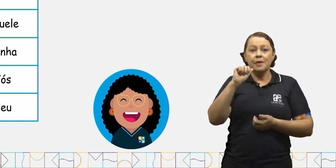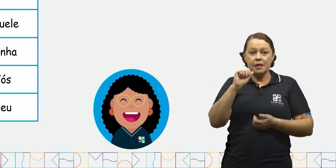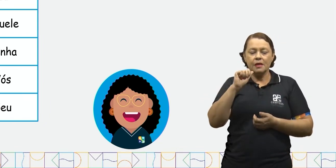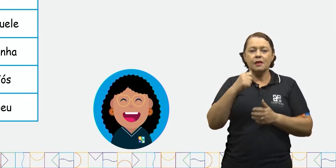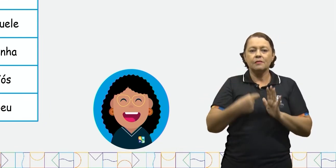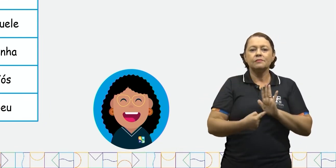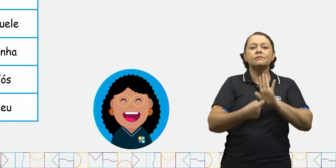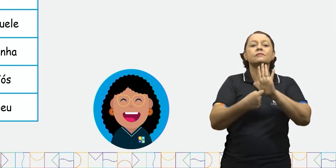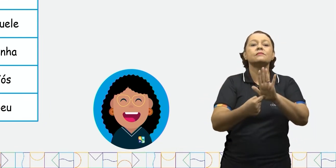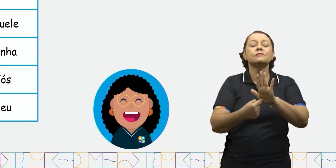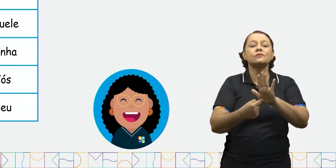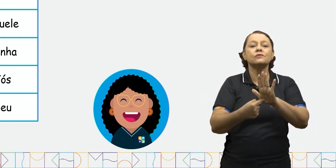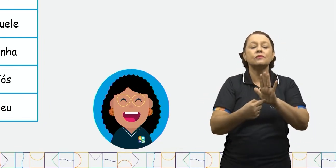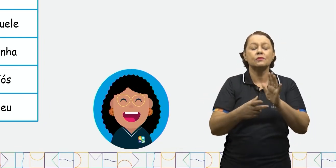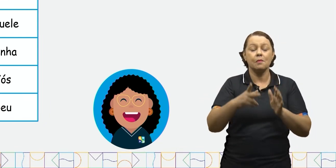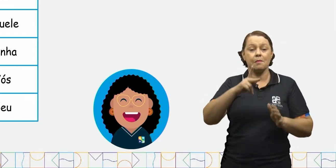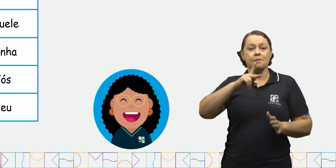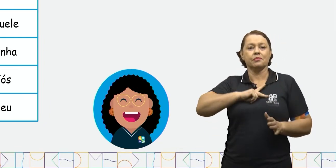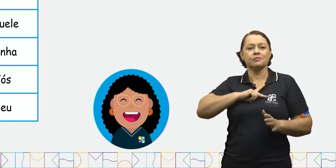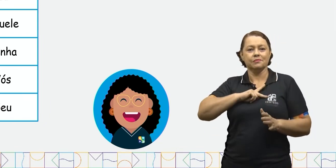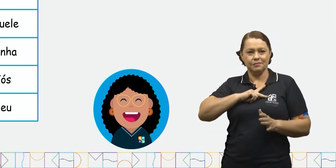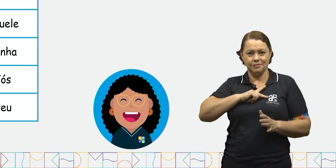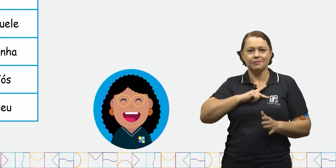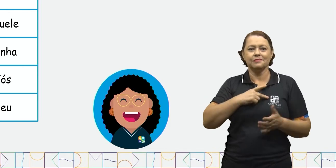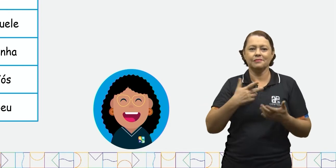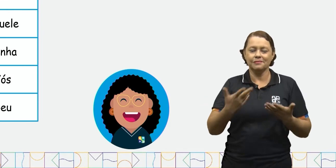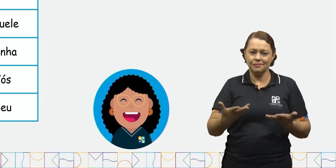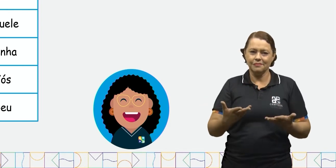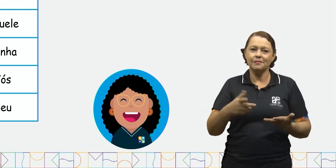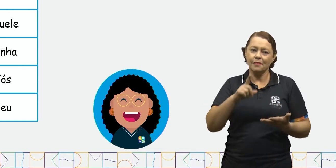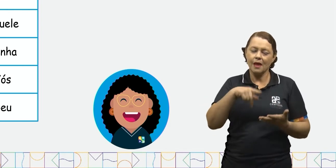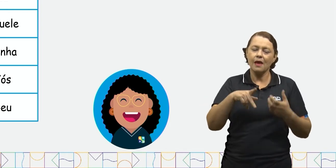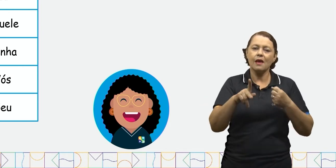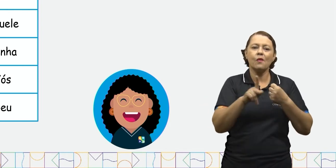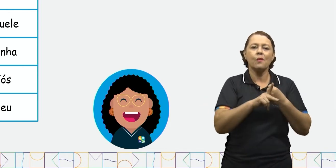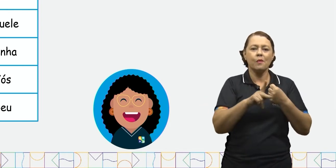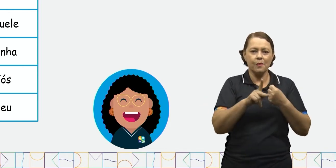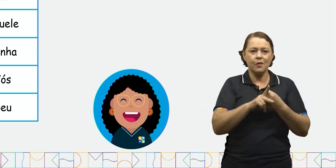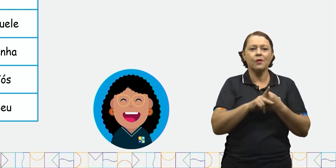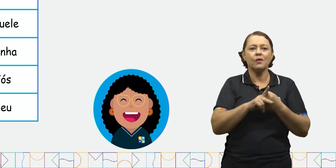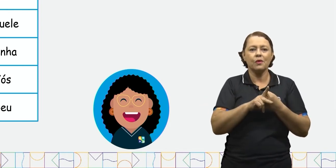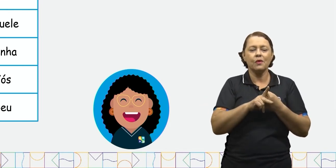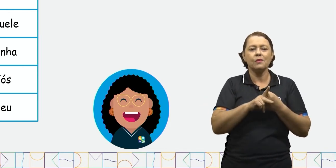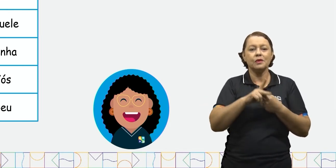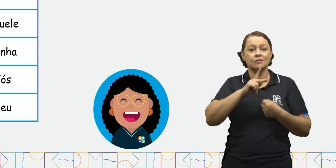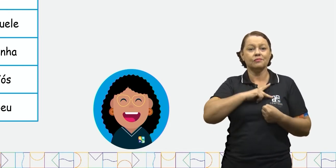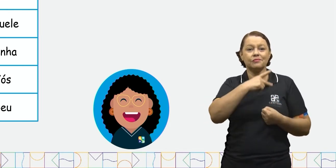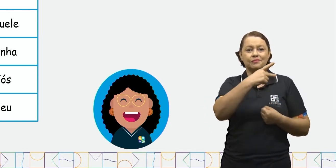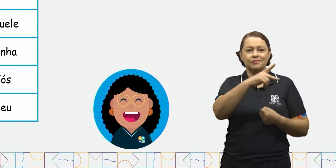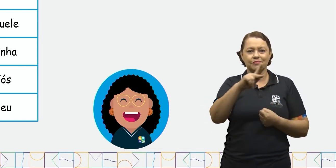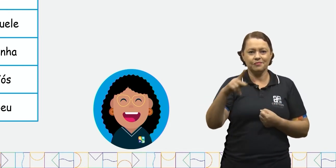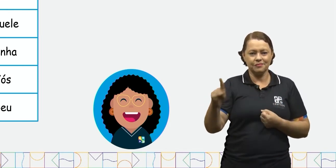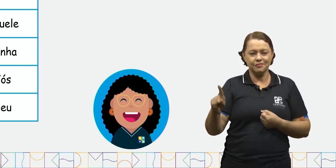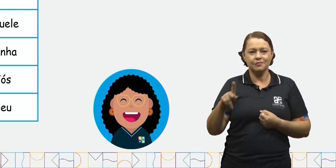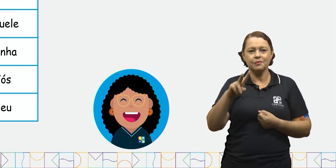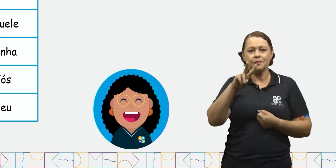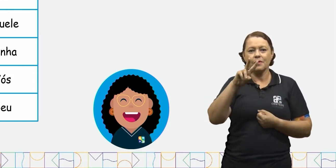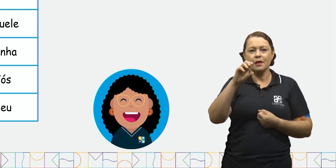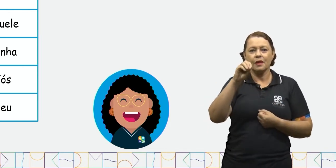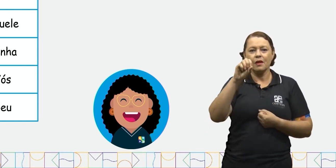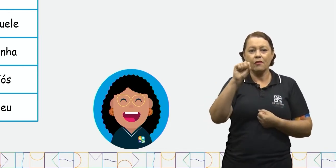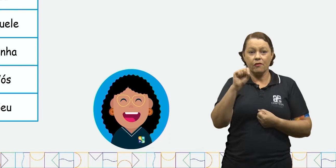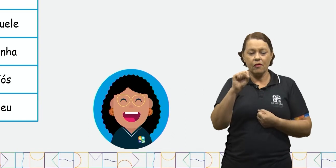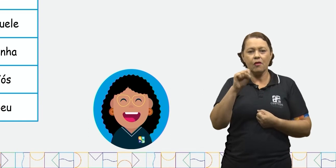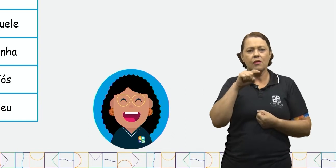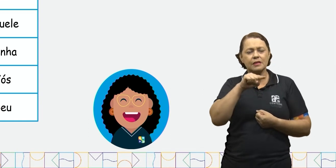indicando posse. Portanto, minha é um pronome possessivo. Voz. Aquele